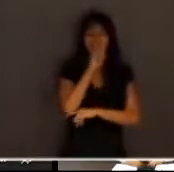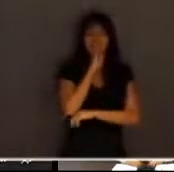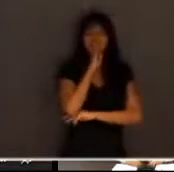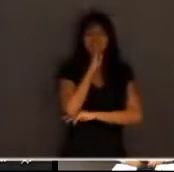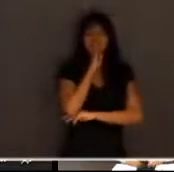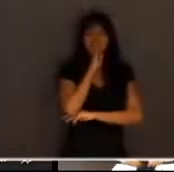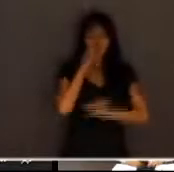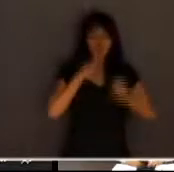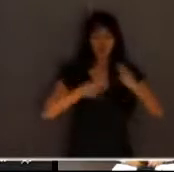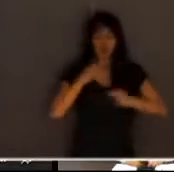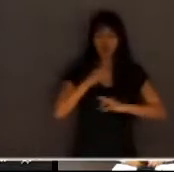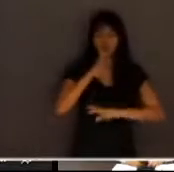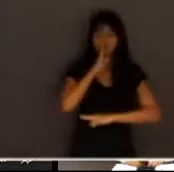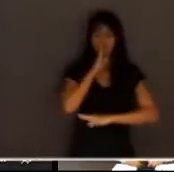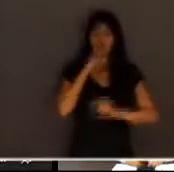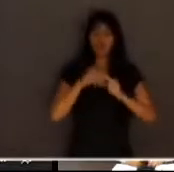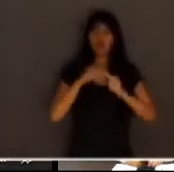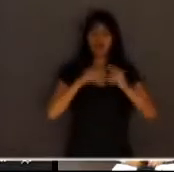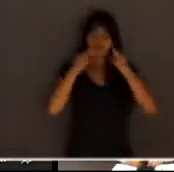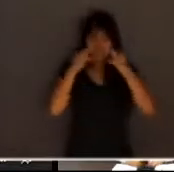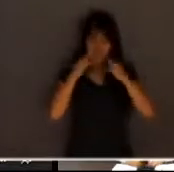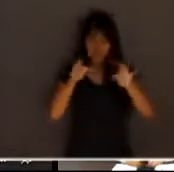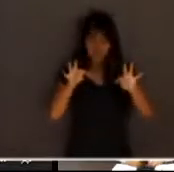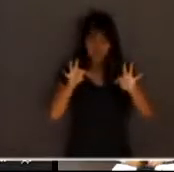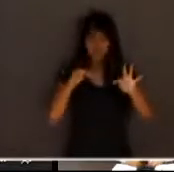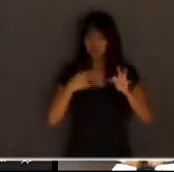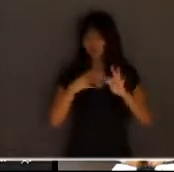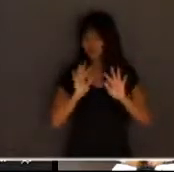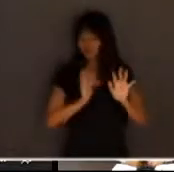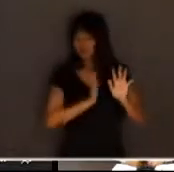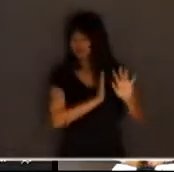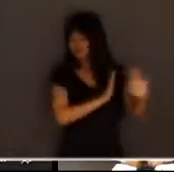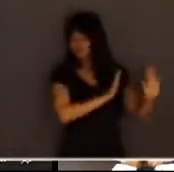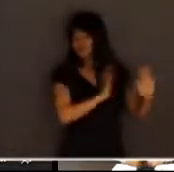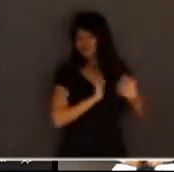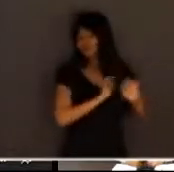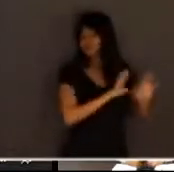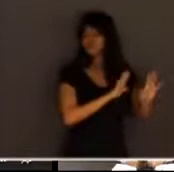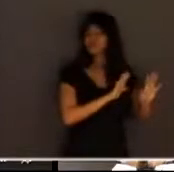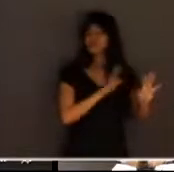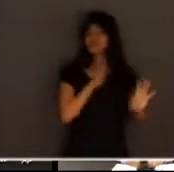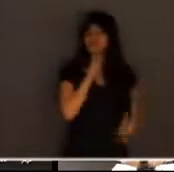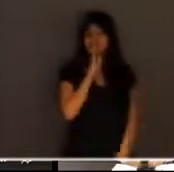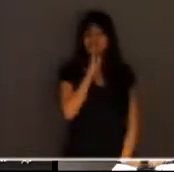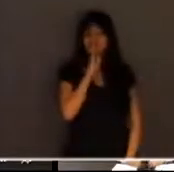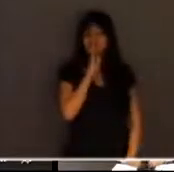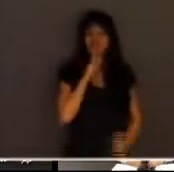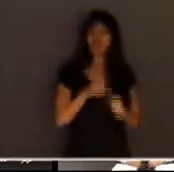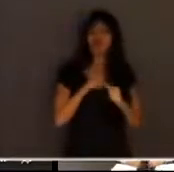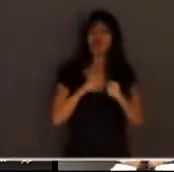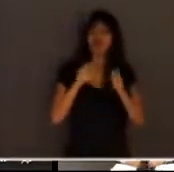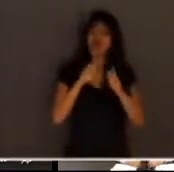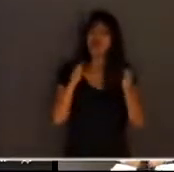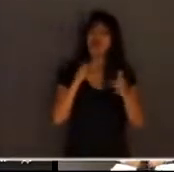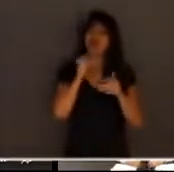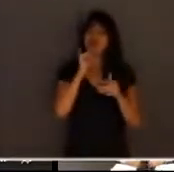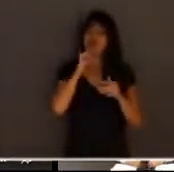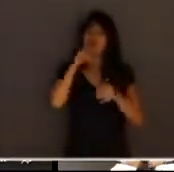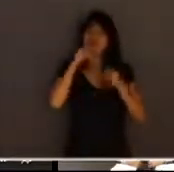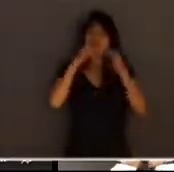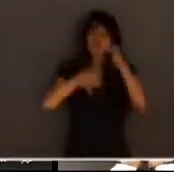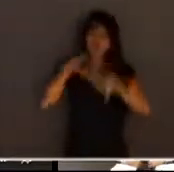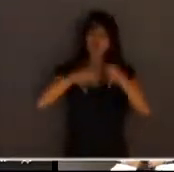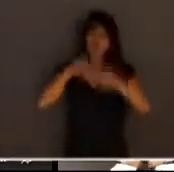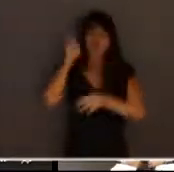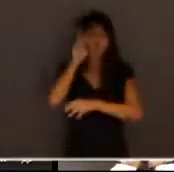juízo porque a testemunha não quer ser vítima de silêncio tumular em juízo ela lembra os três macacos sábios